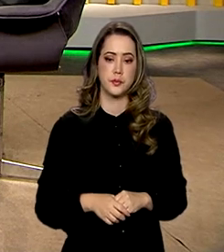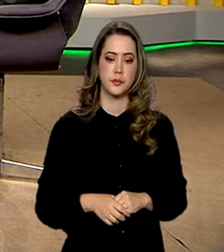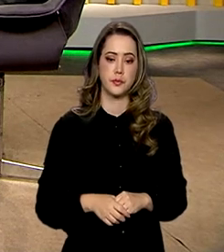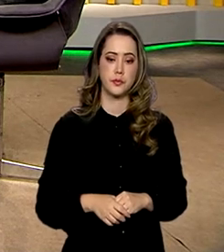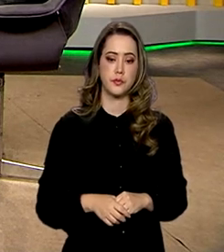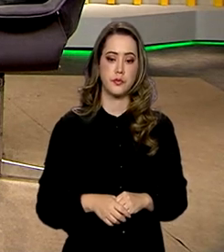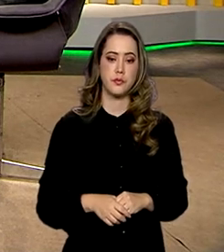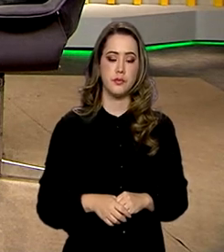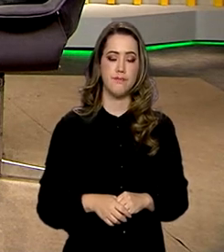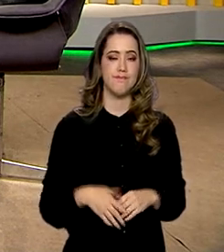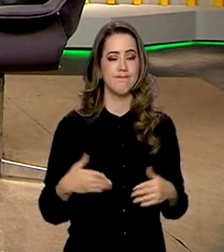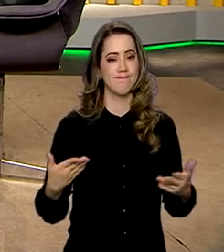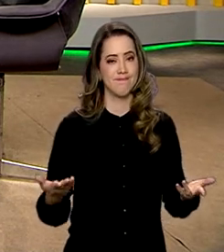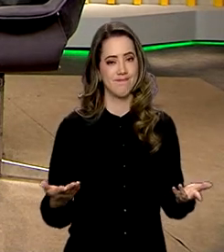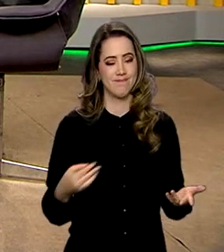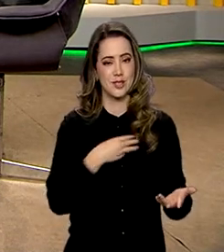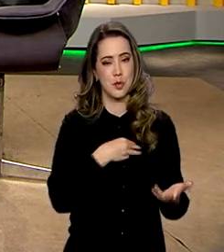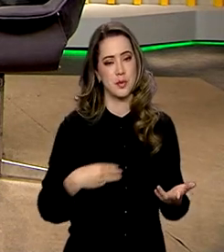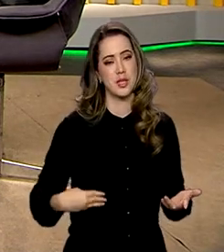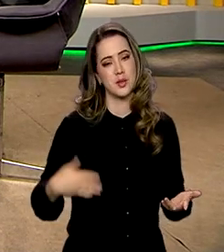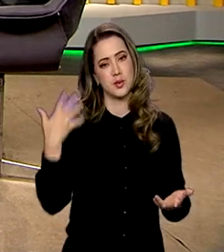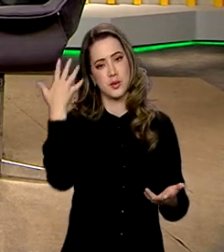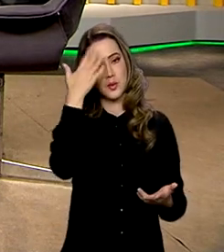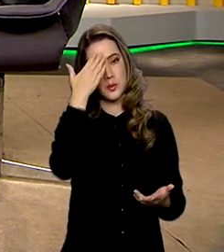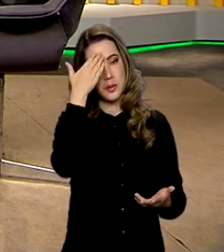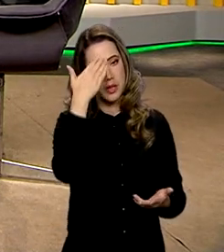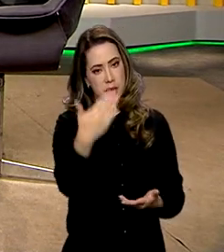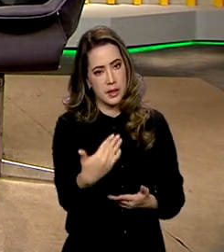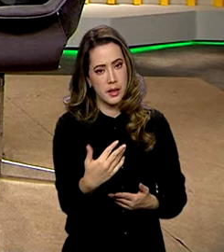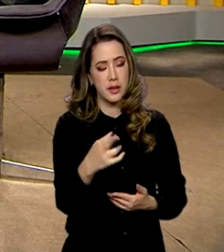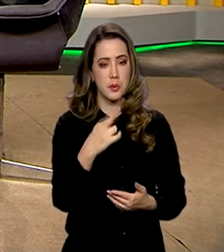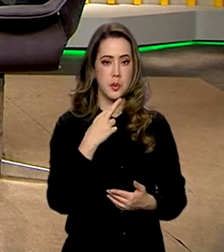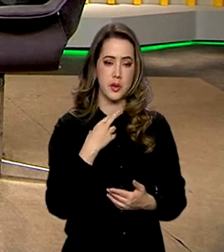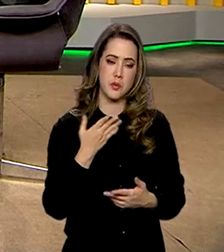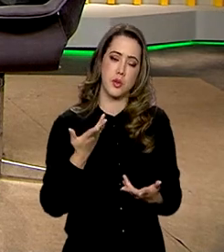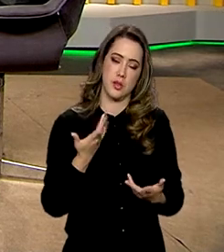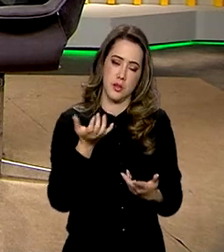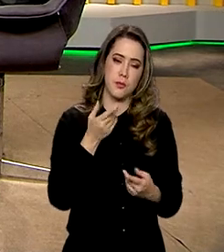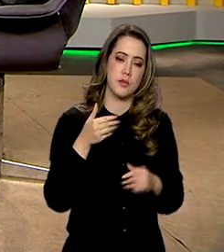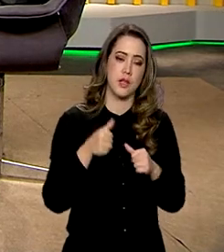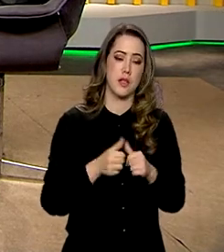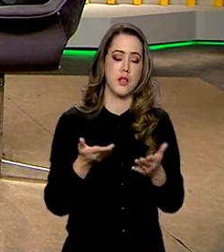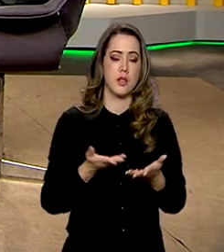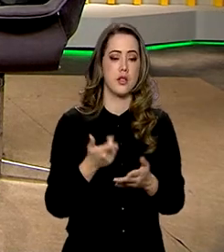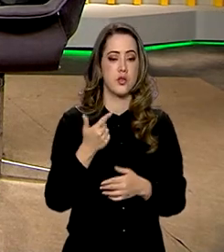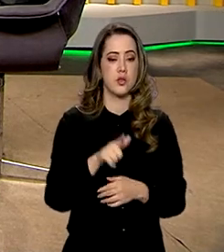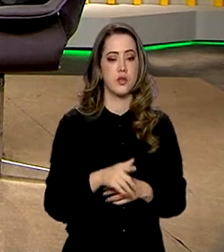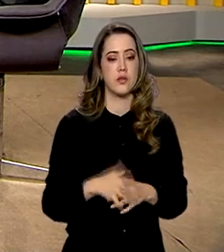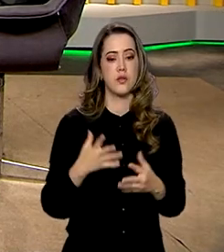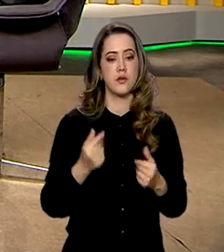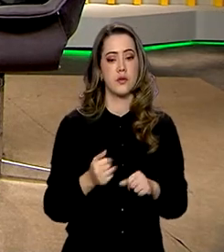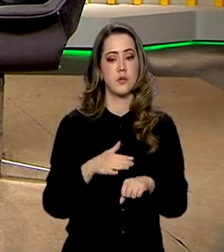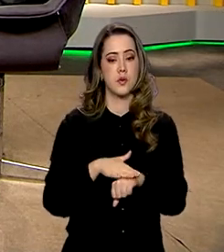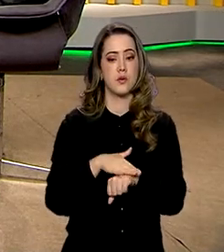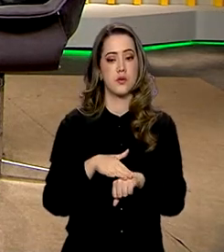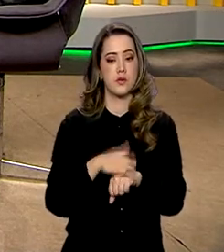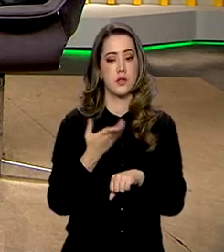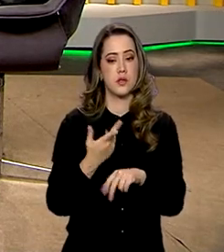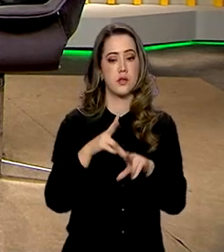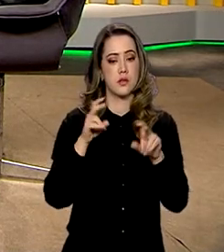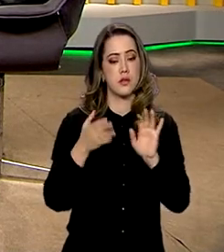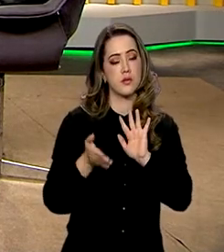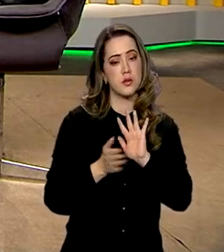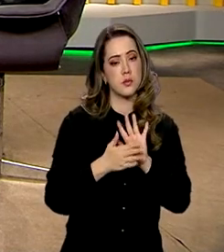Ministro Luiz Marinho, muito obrigado por atender o convite do Brasil em Dia mais uma vez. E nós vamos começar falando dessa